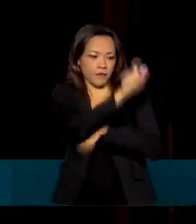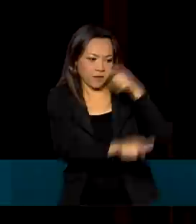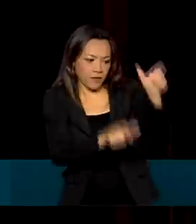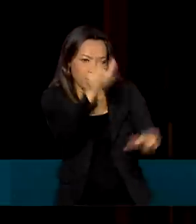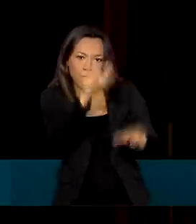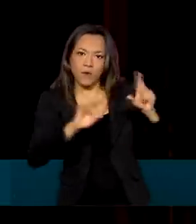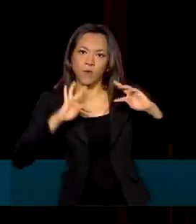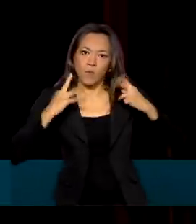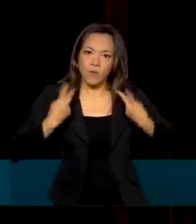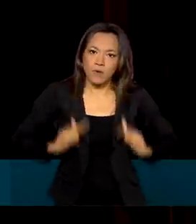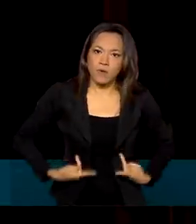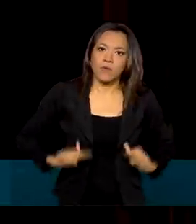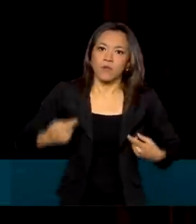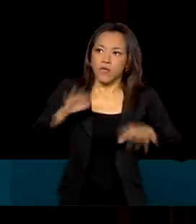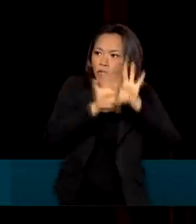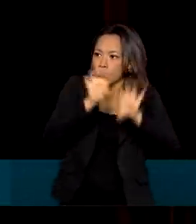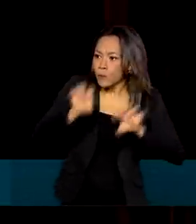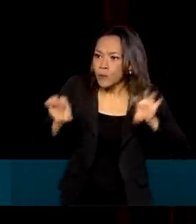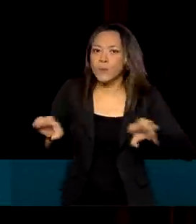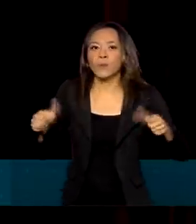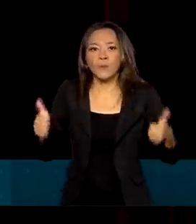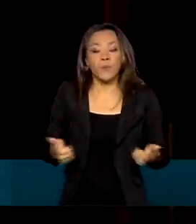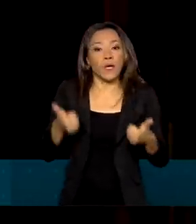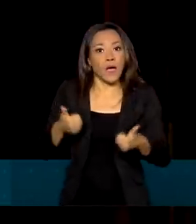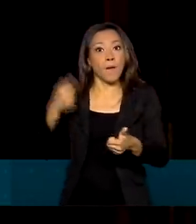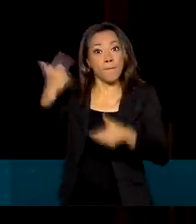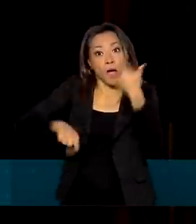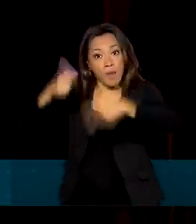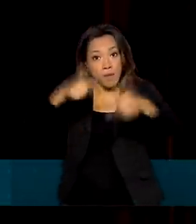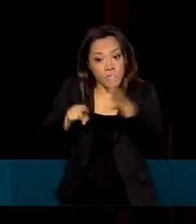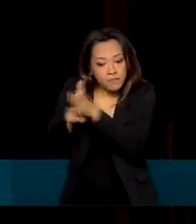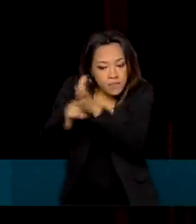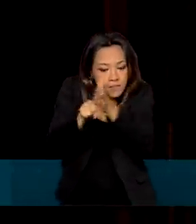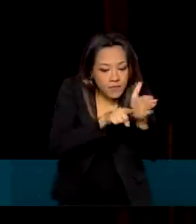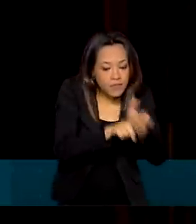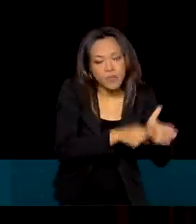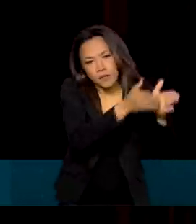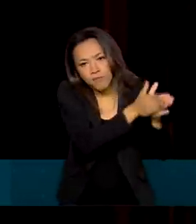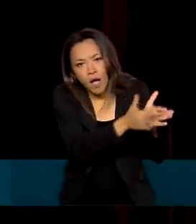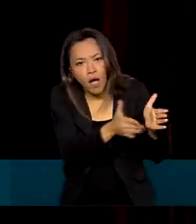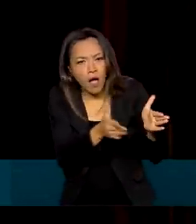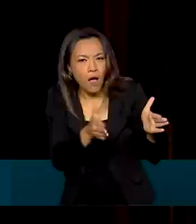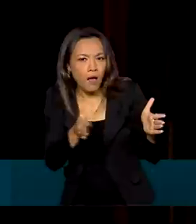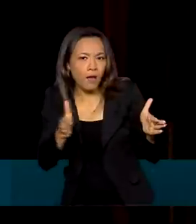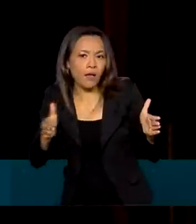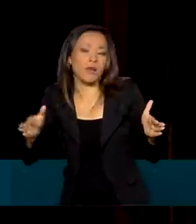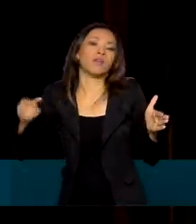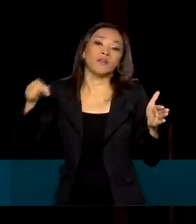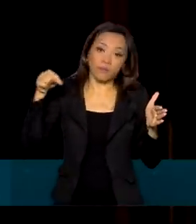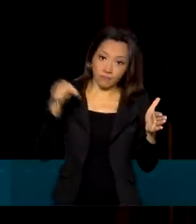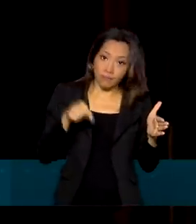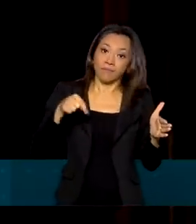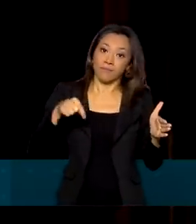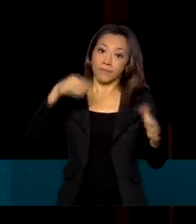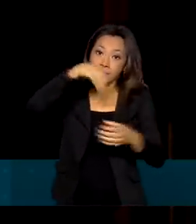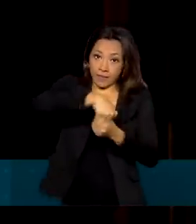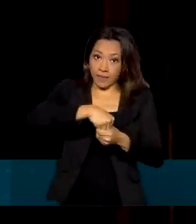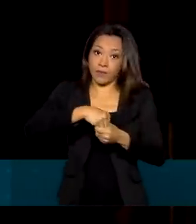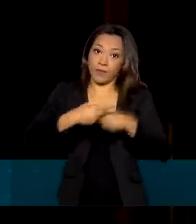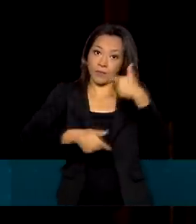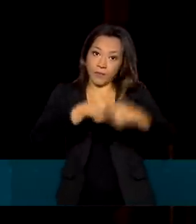infraestrutura, no desenvolvimento de novos projetos e processos e no aumento do nível de prontidão operacional,